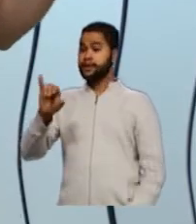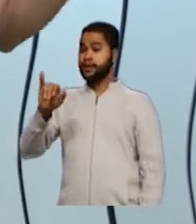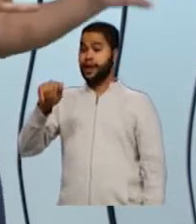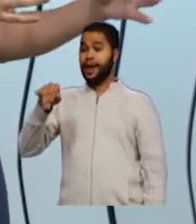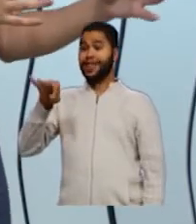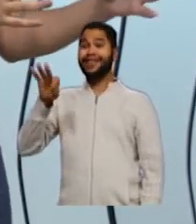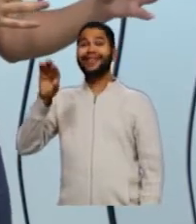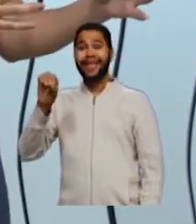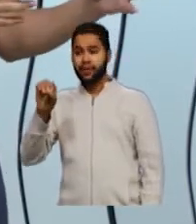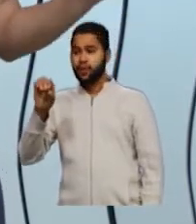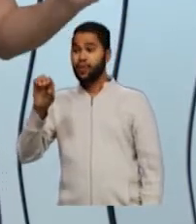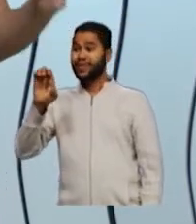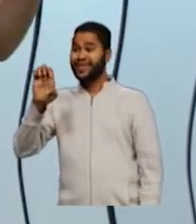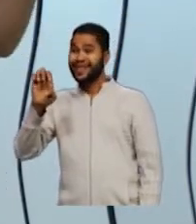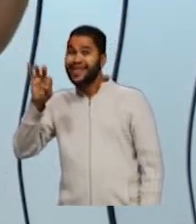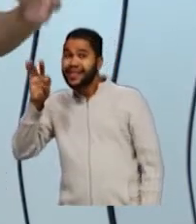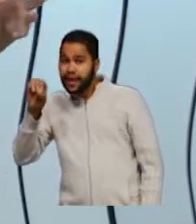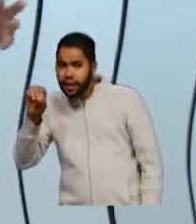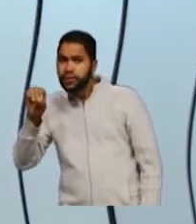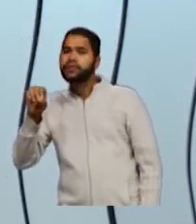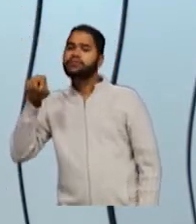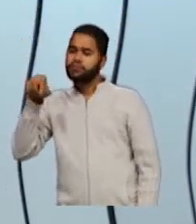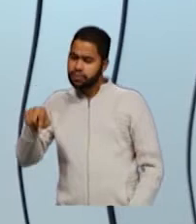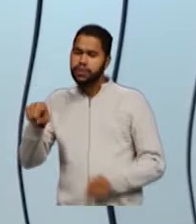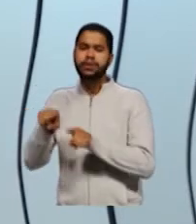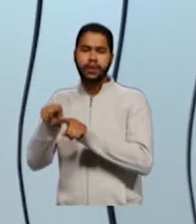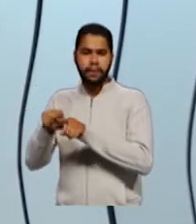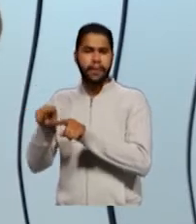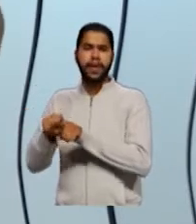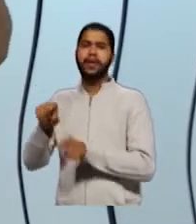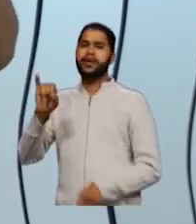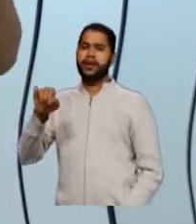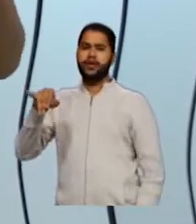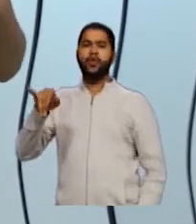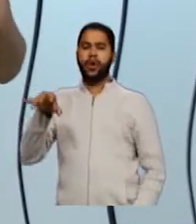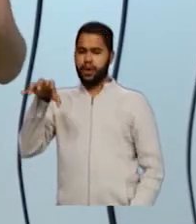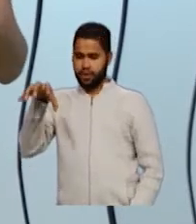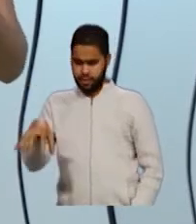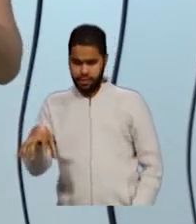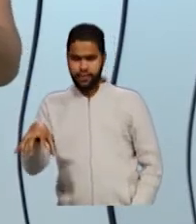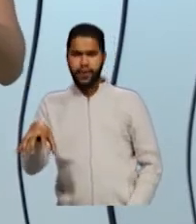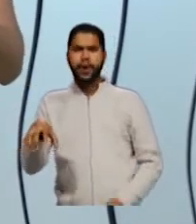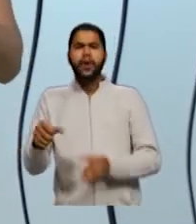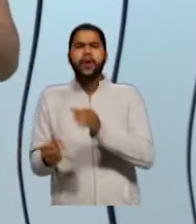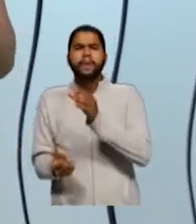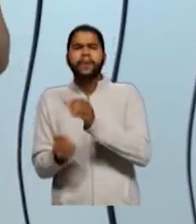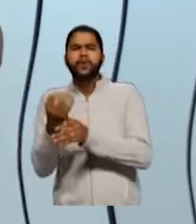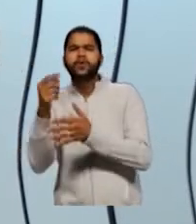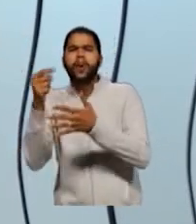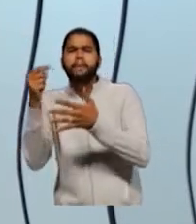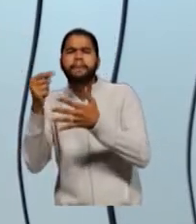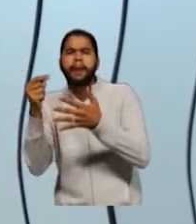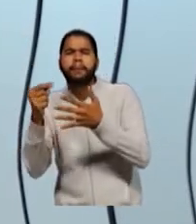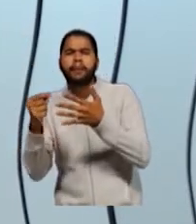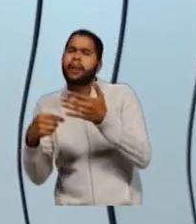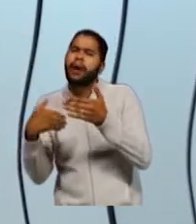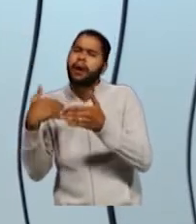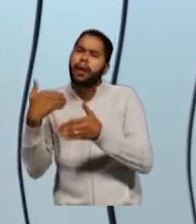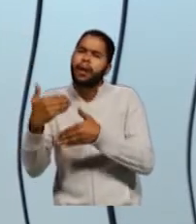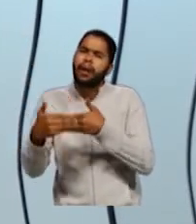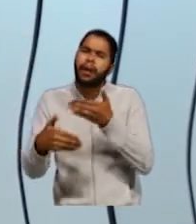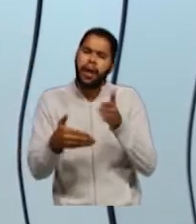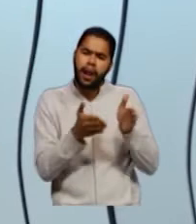substância inorgânica. Então no laboratório ele tentou, ele produziu uma série de procedimentos